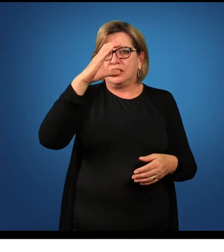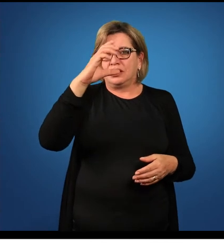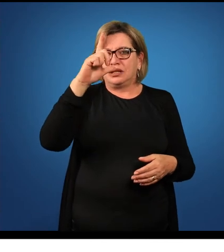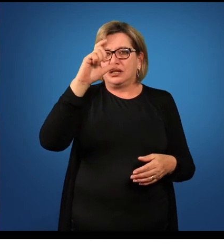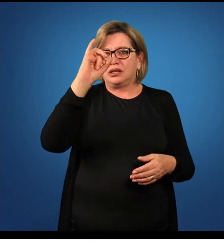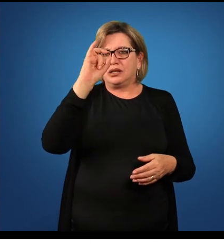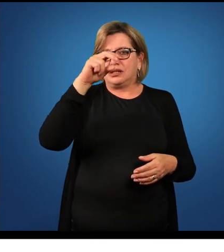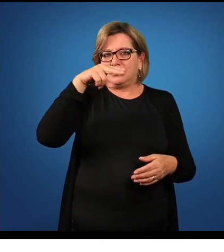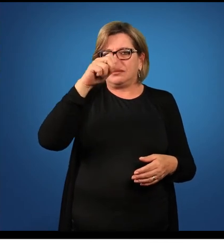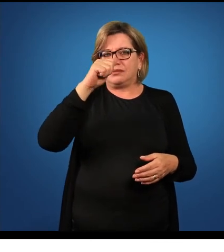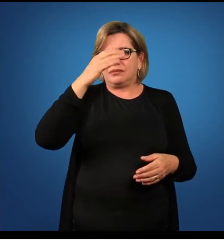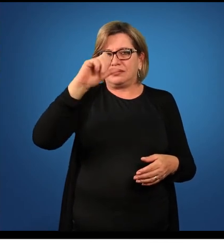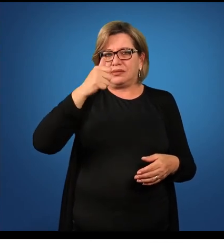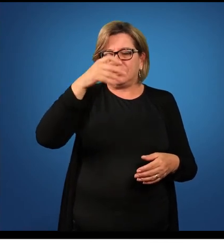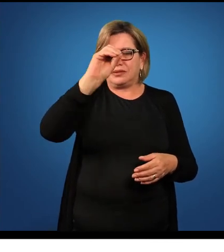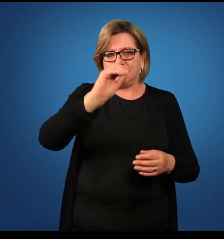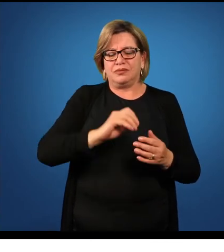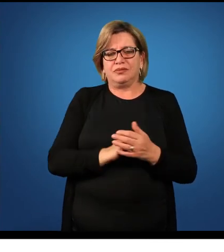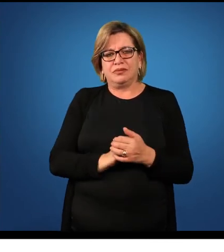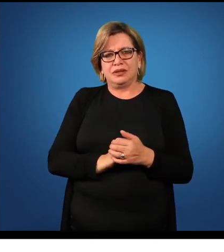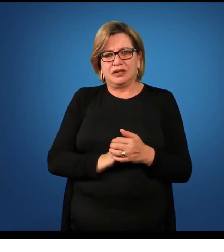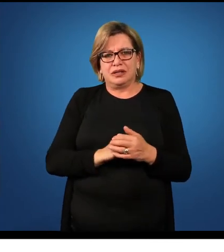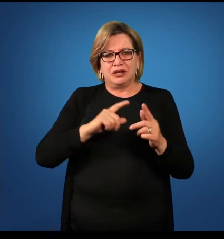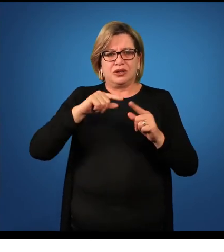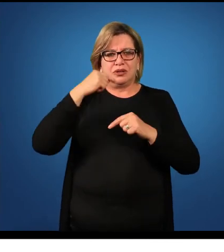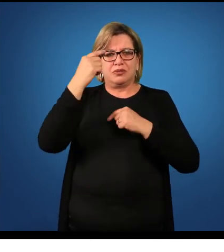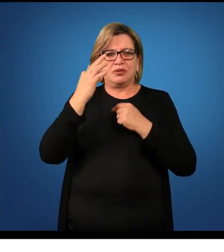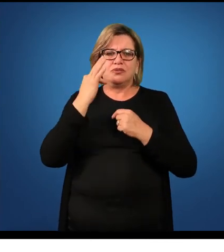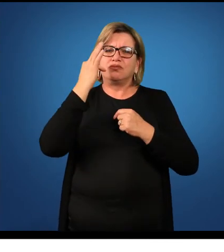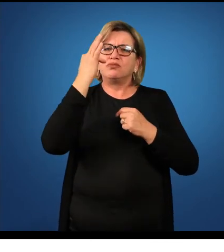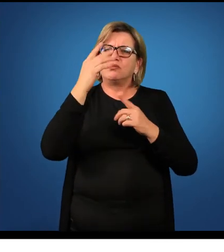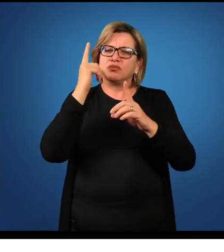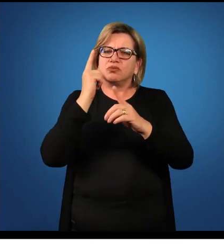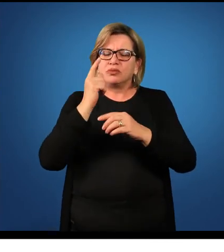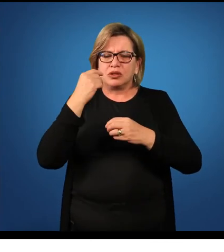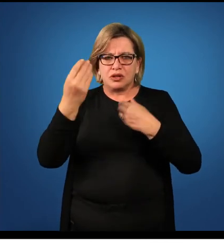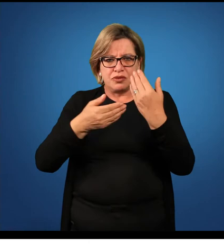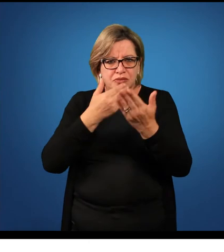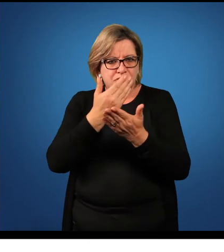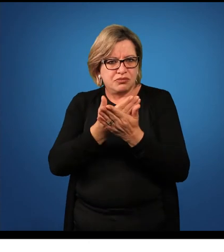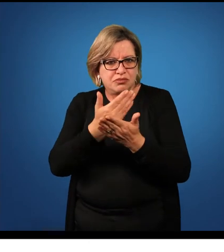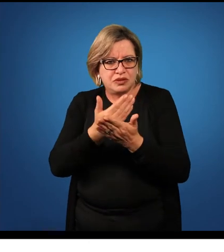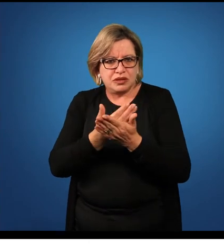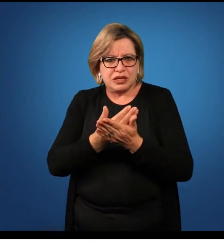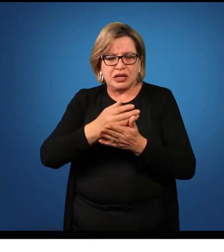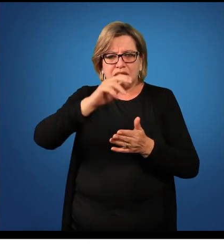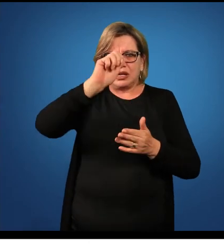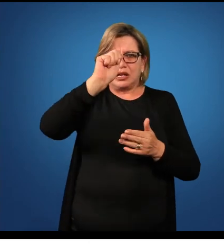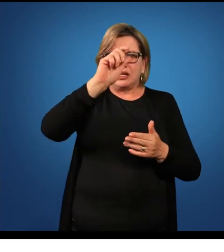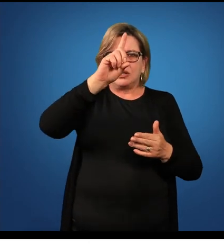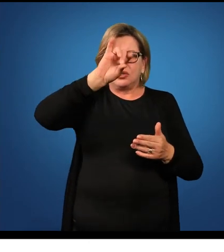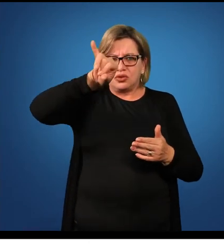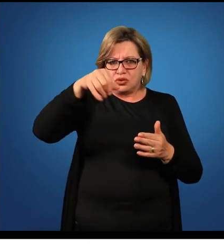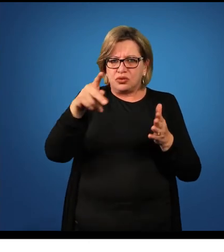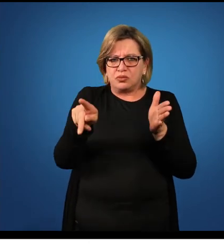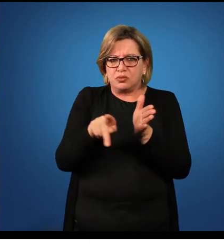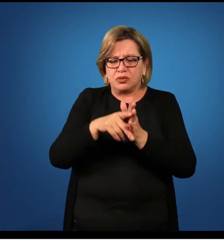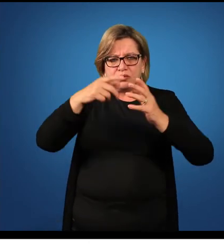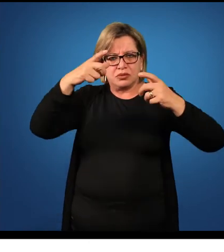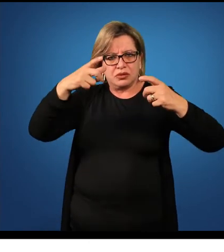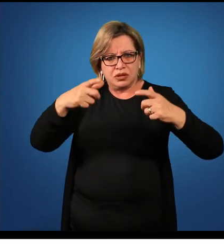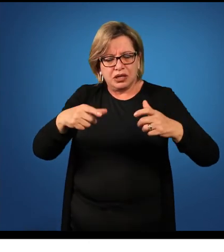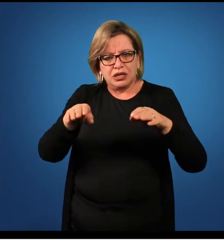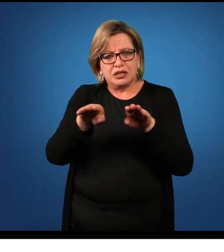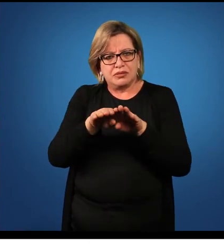pois bem então no nosso próximo encontro falaremos do adjunto adverbial de lugar e